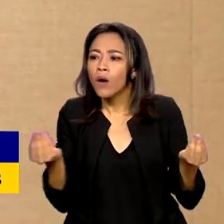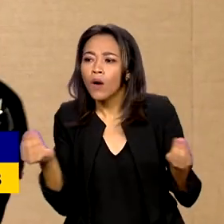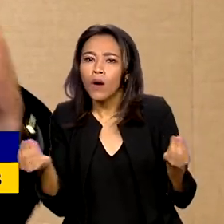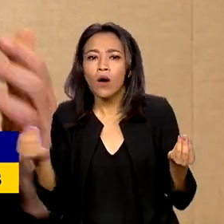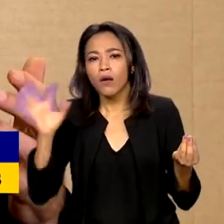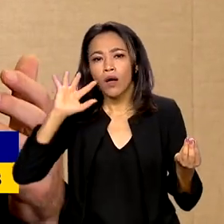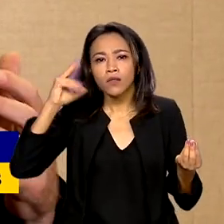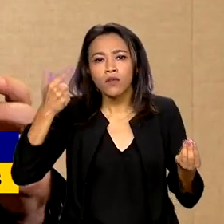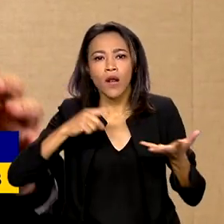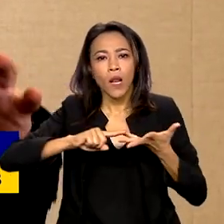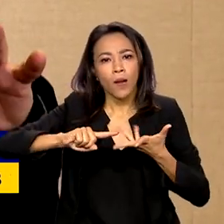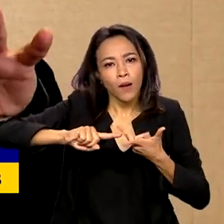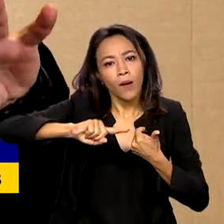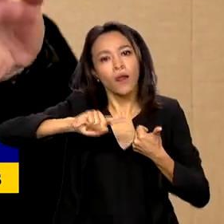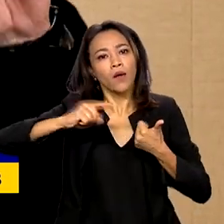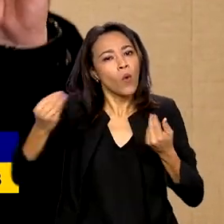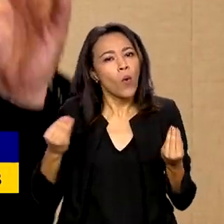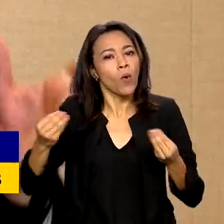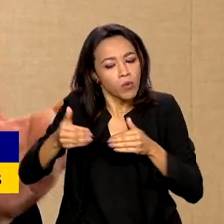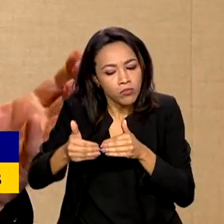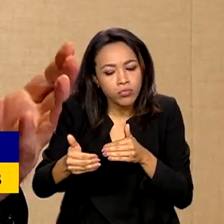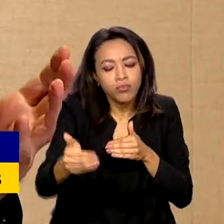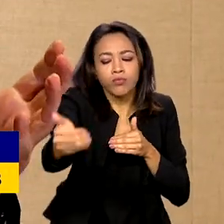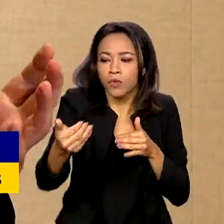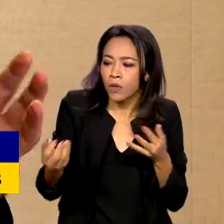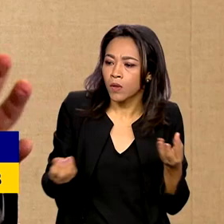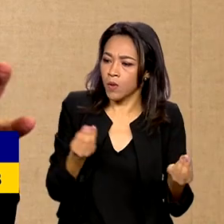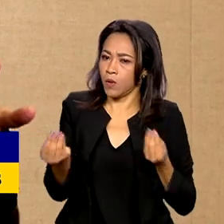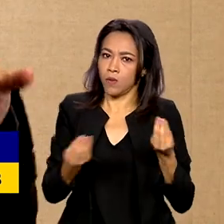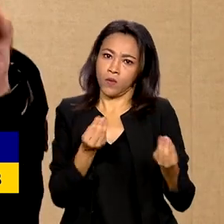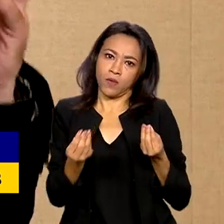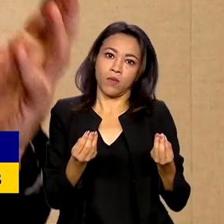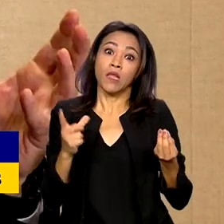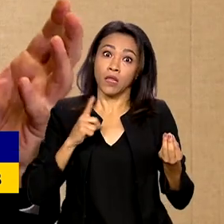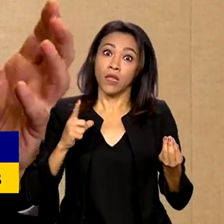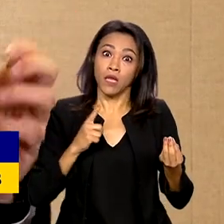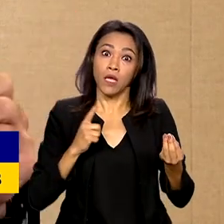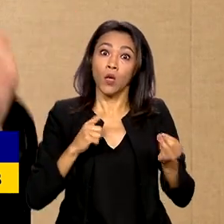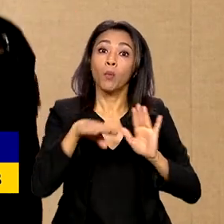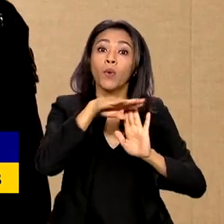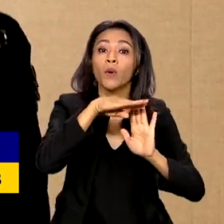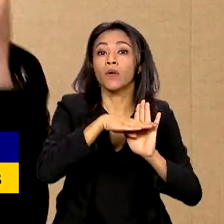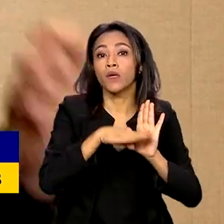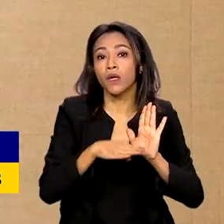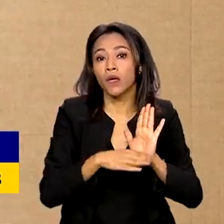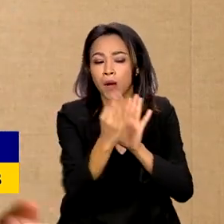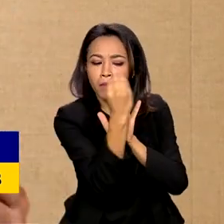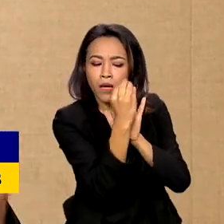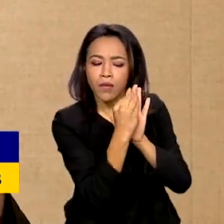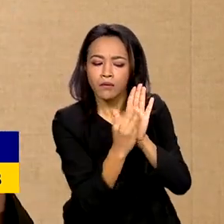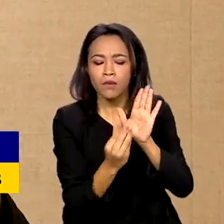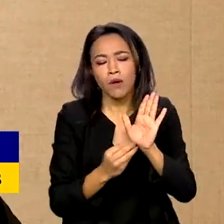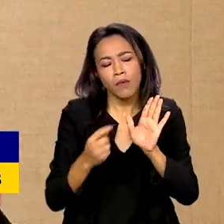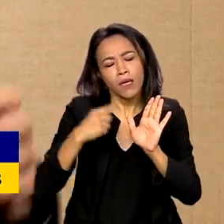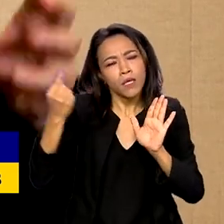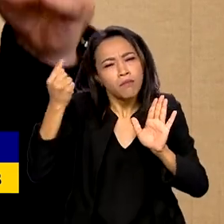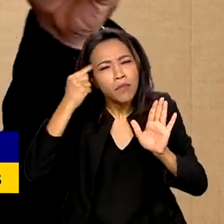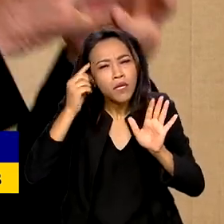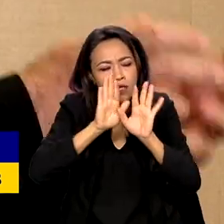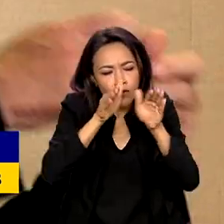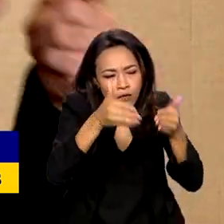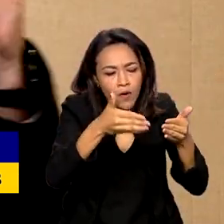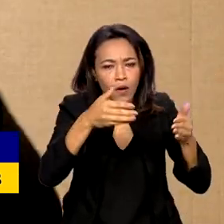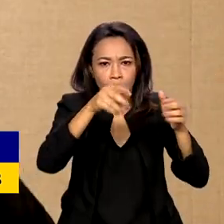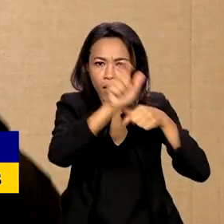que a gente avance. Mas a ideia de ter um programa para a gente, que pense nas pessoas, nas cidades,